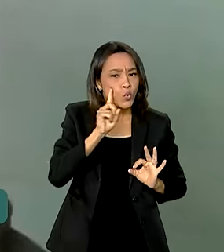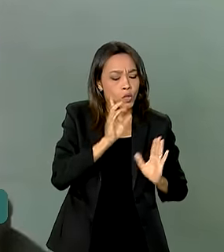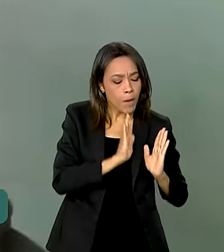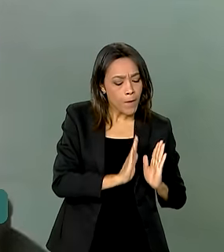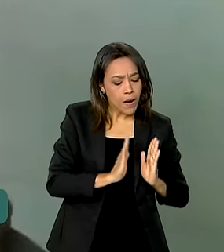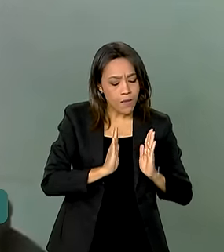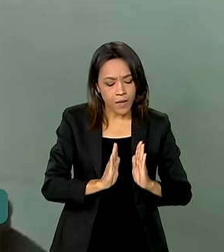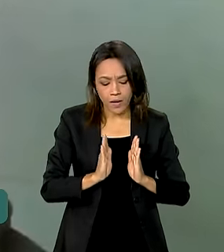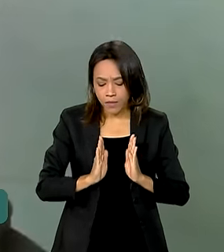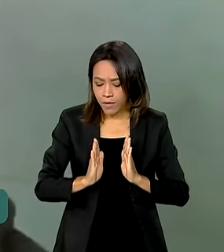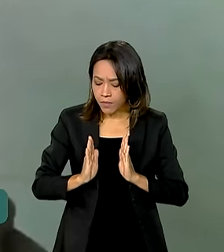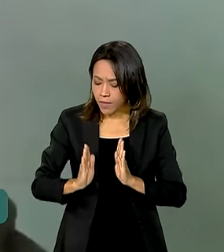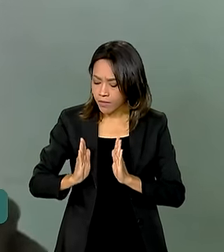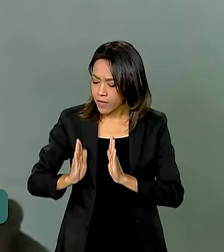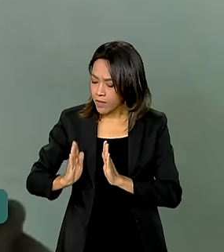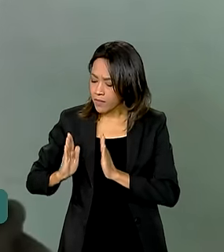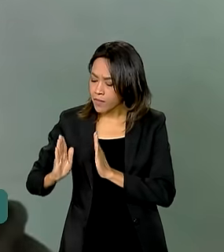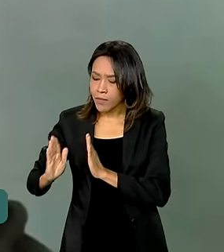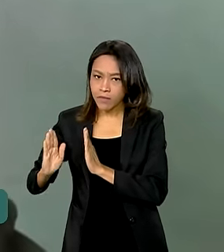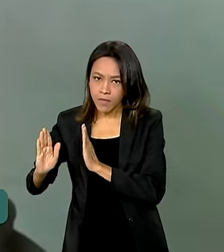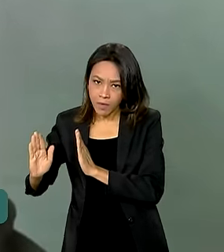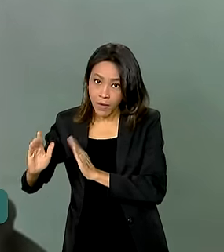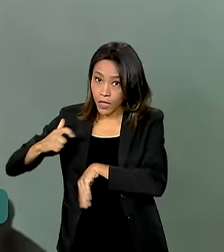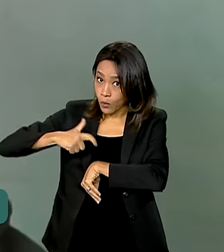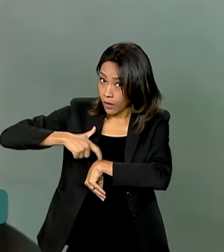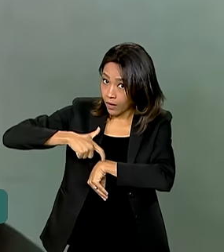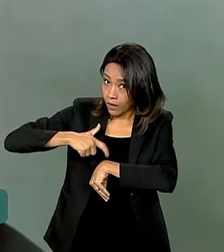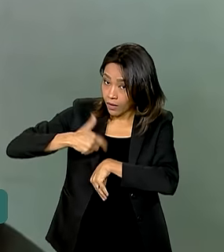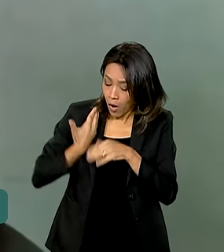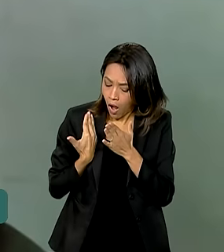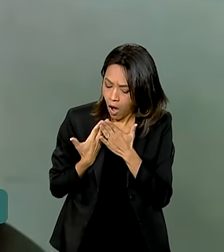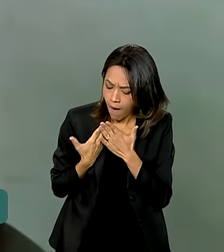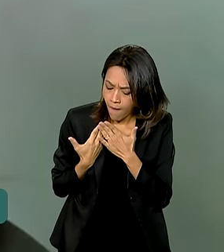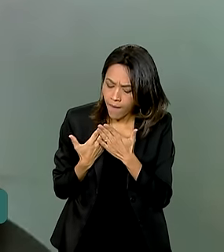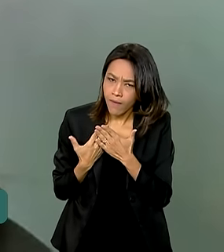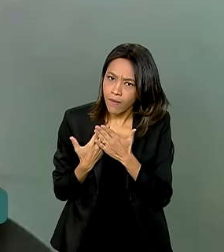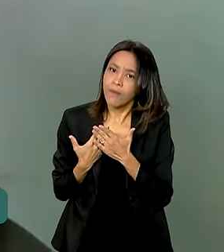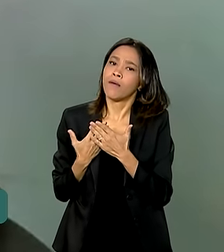e conciliar com o tempo de estudo que a gente tem.